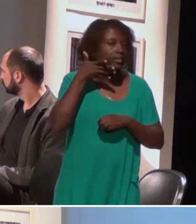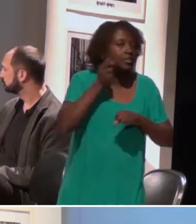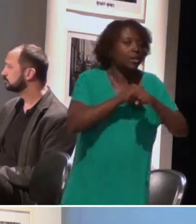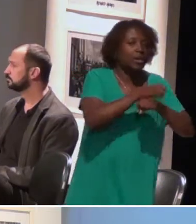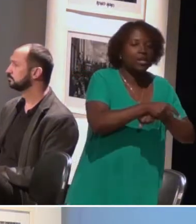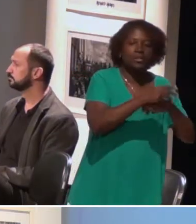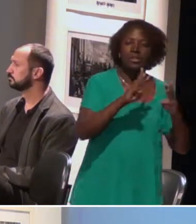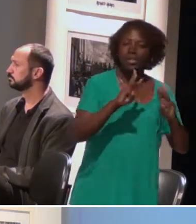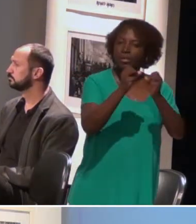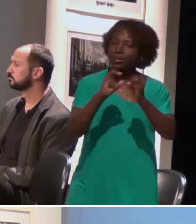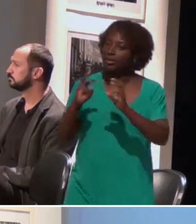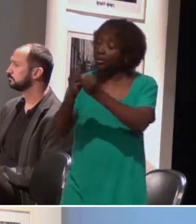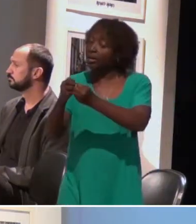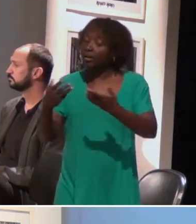workshops.